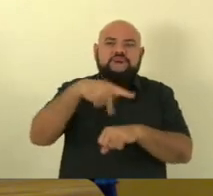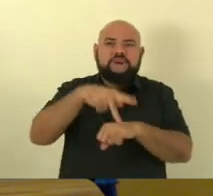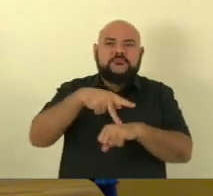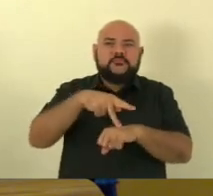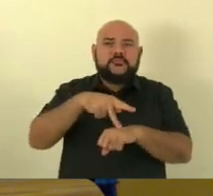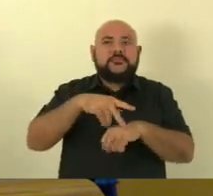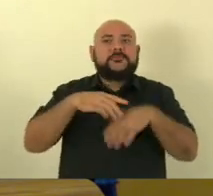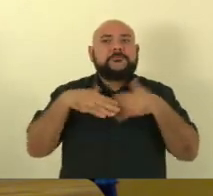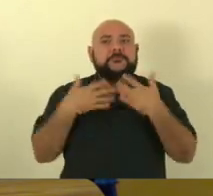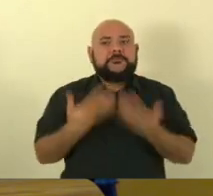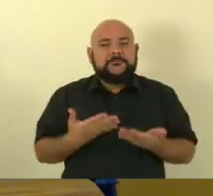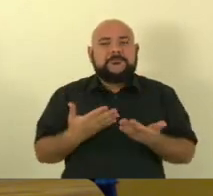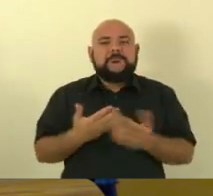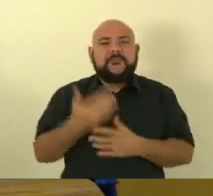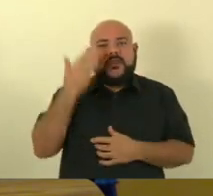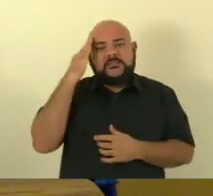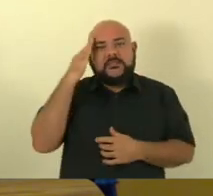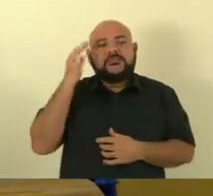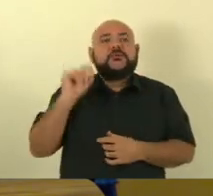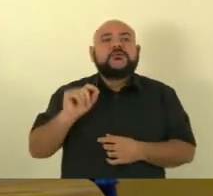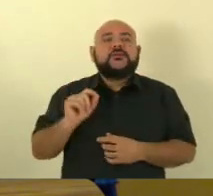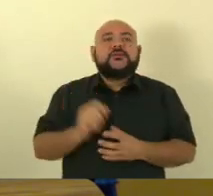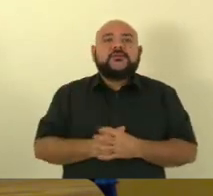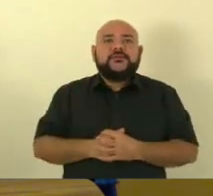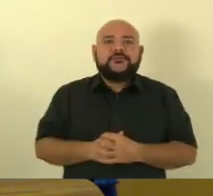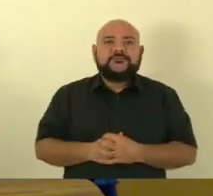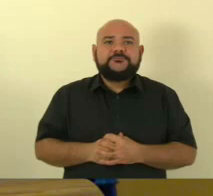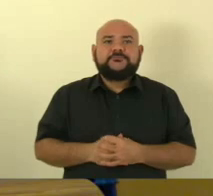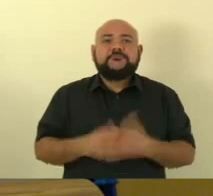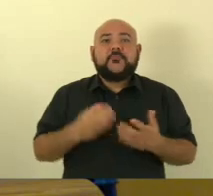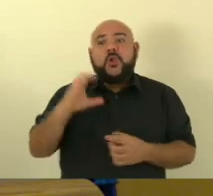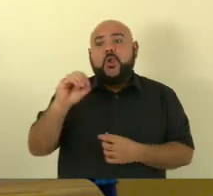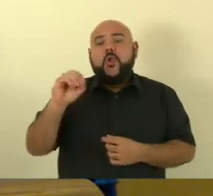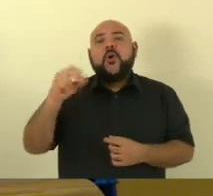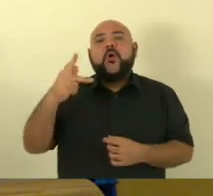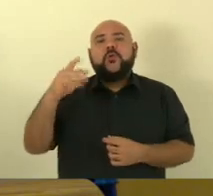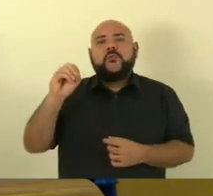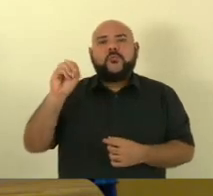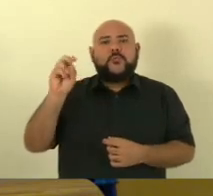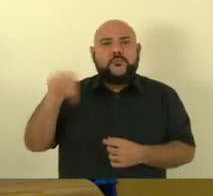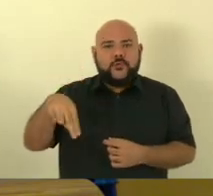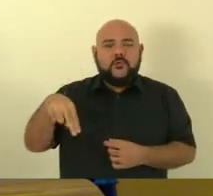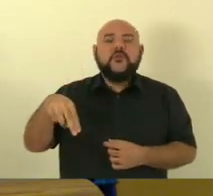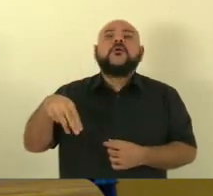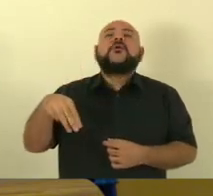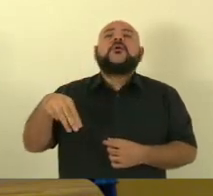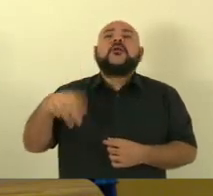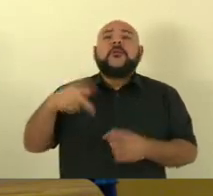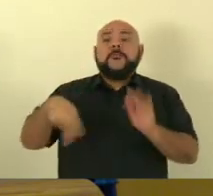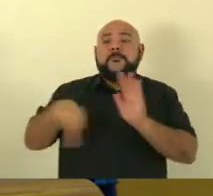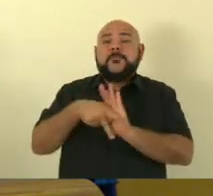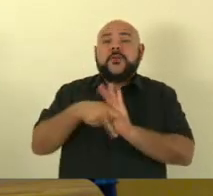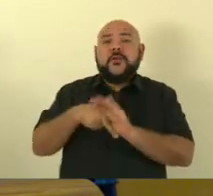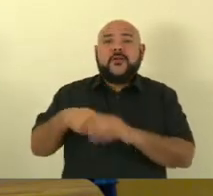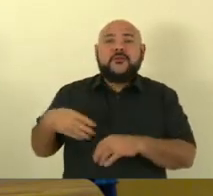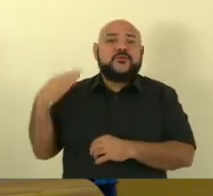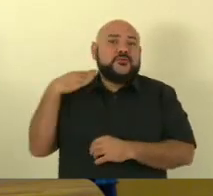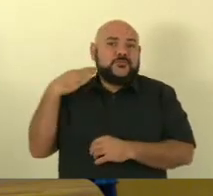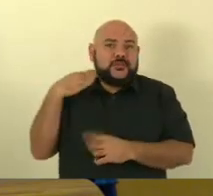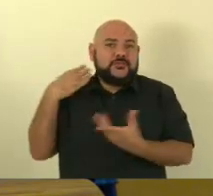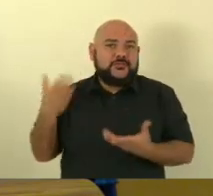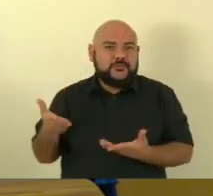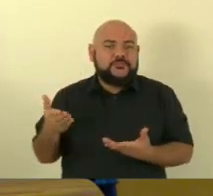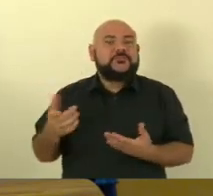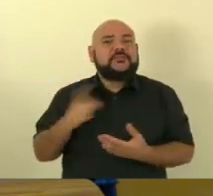a oportunidade ao COPOM que é o Comitê de Política Monetária do Banco Central que tem reunião essa semana